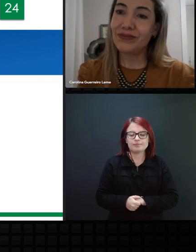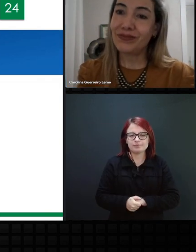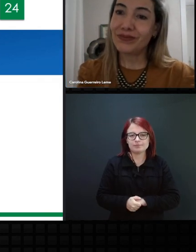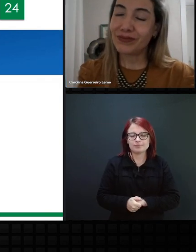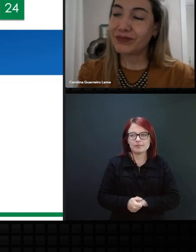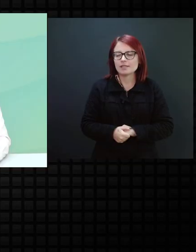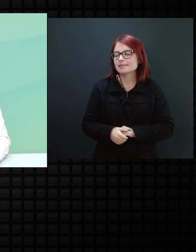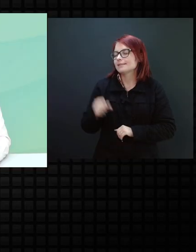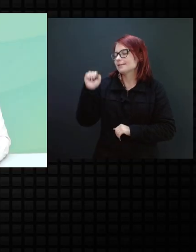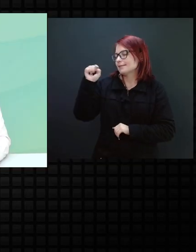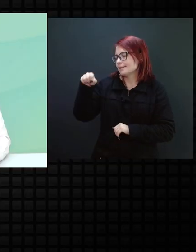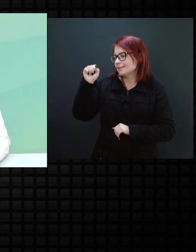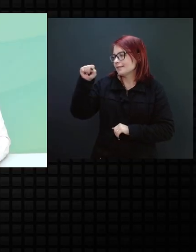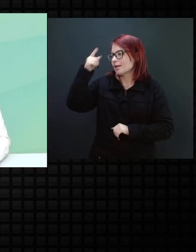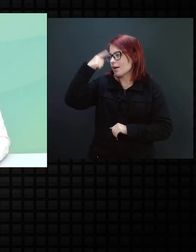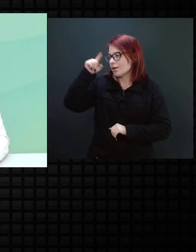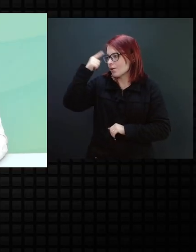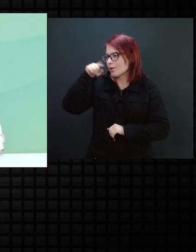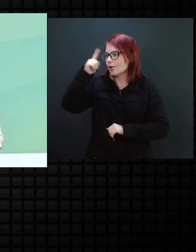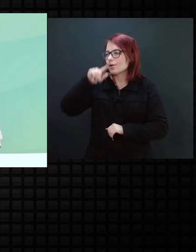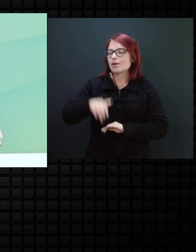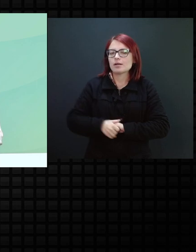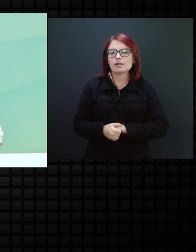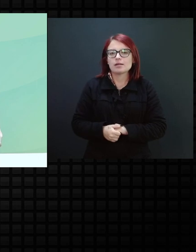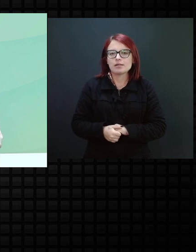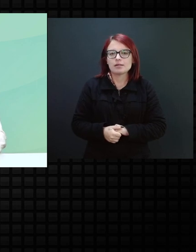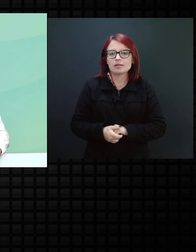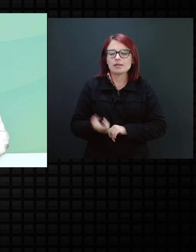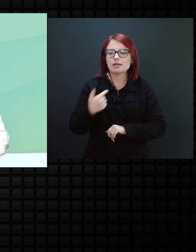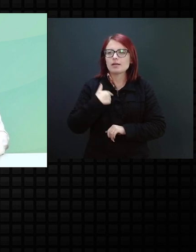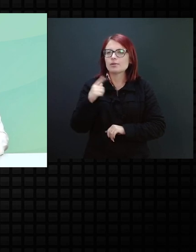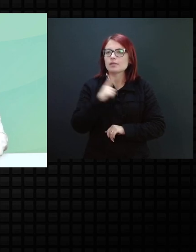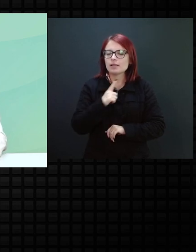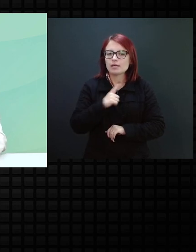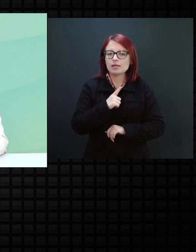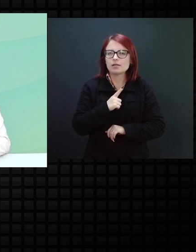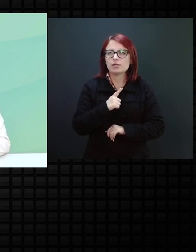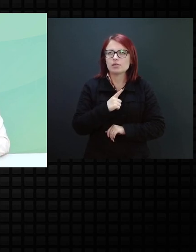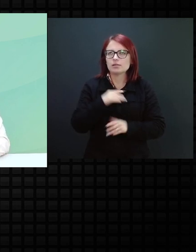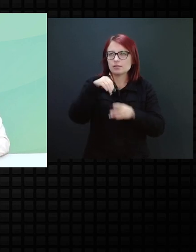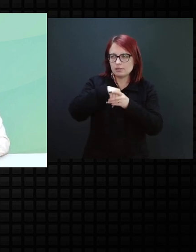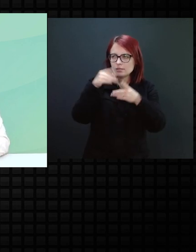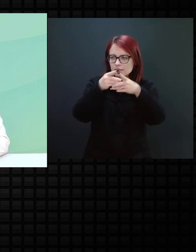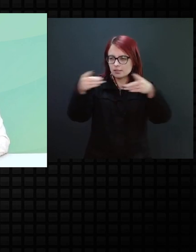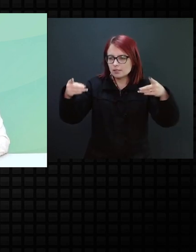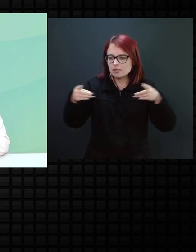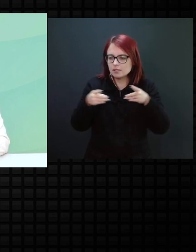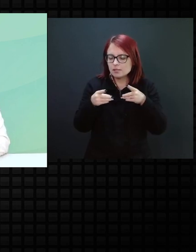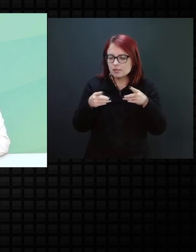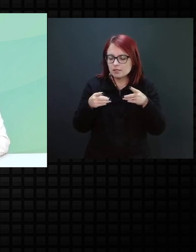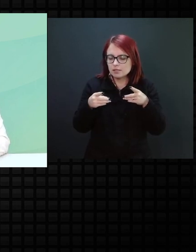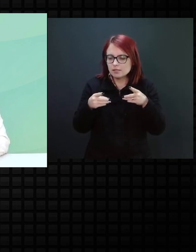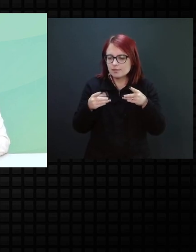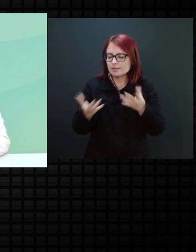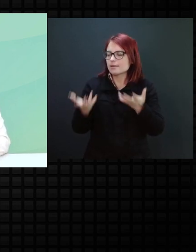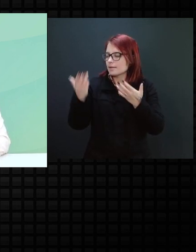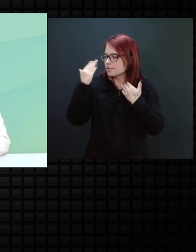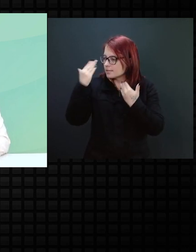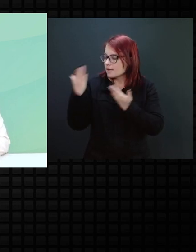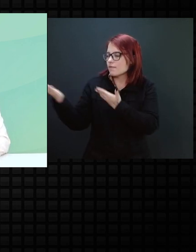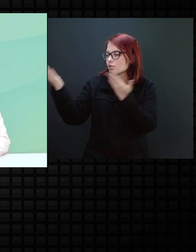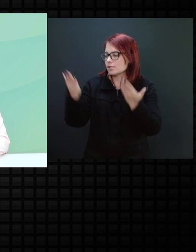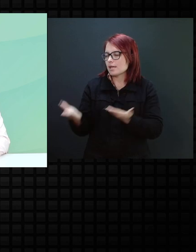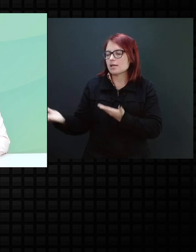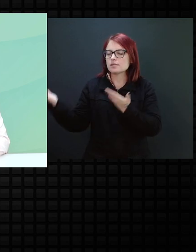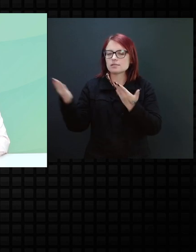certeza, Carol. Eu só tenho, acho que o Departamento de Educação Inclusiva só tem a agradecer a vocês